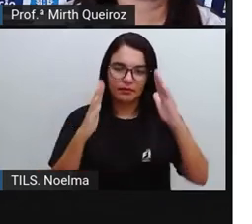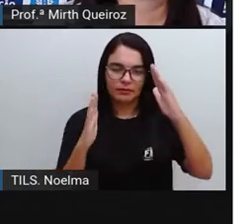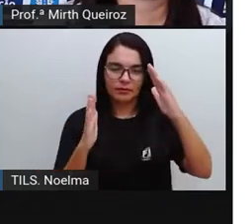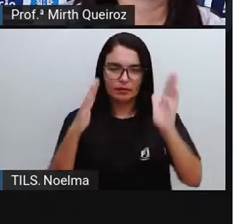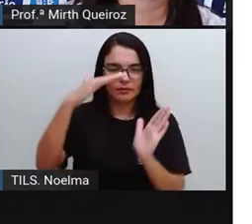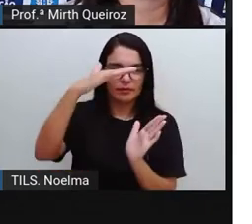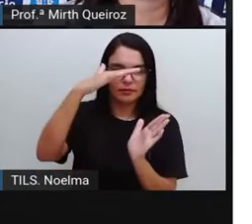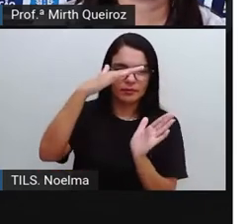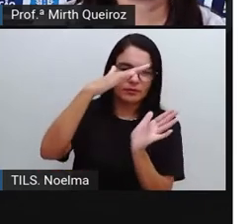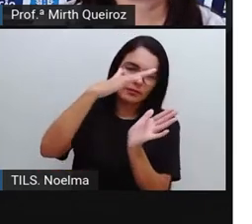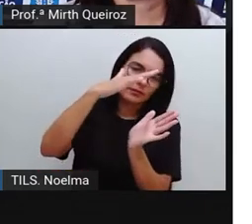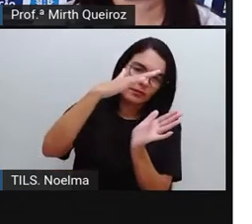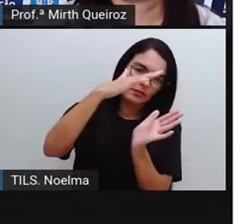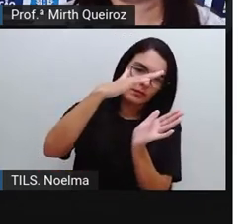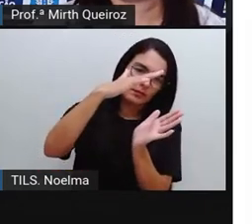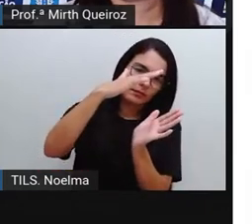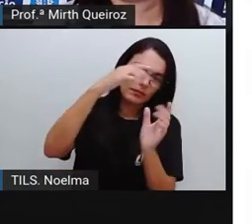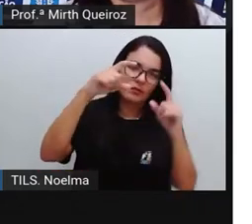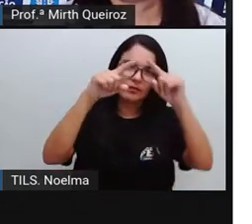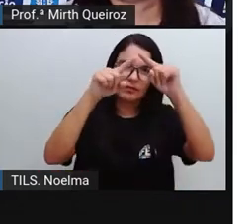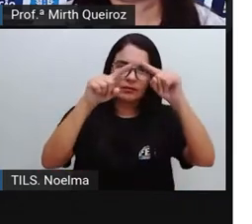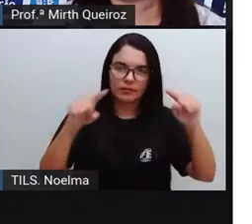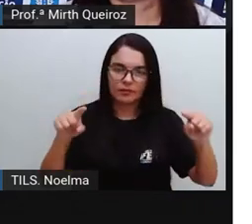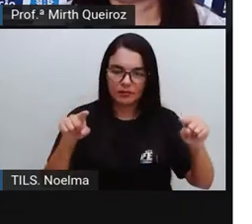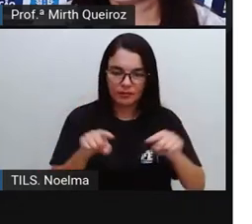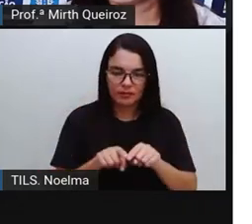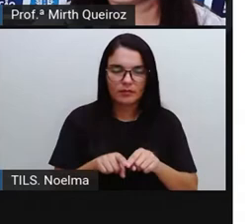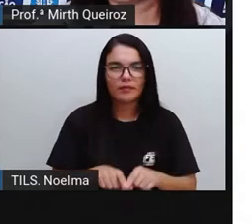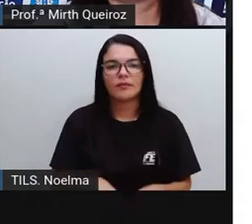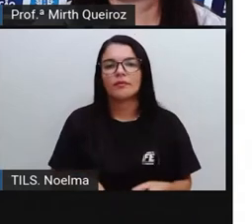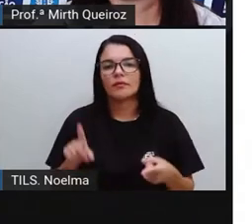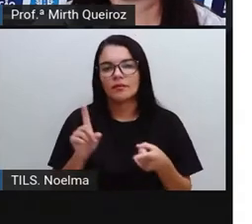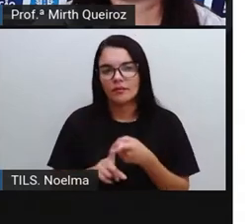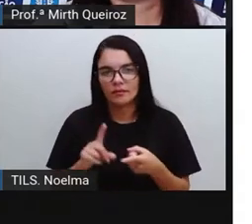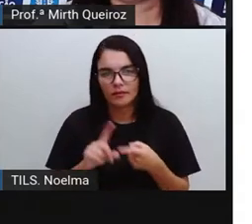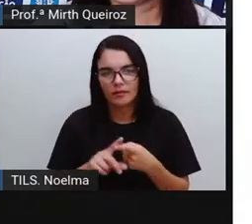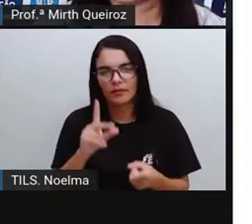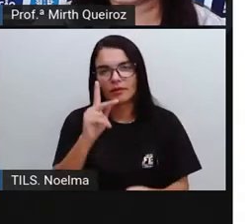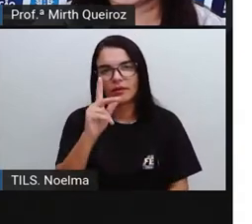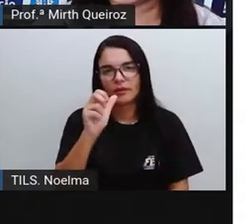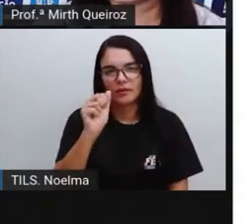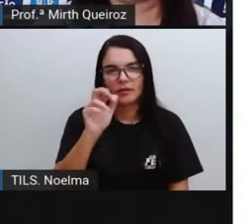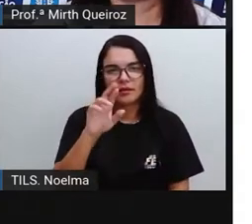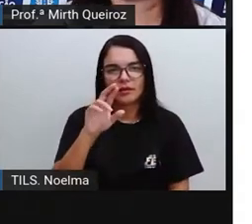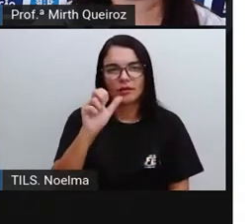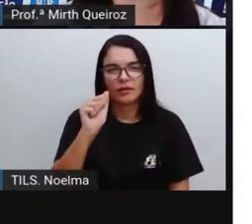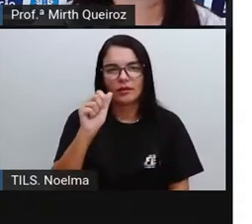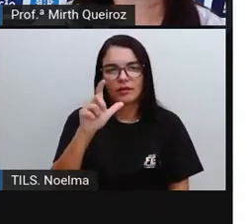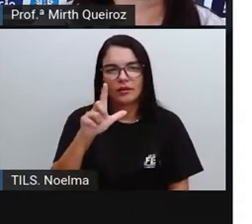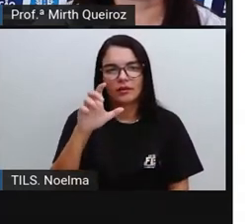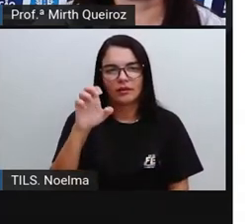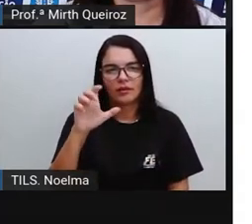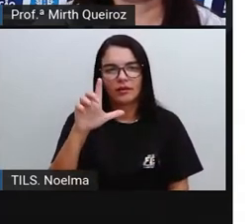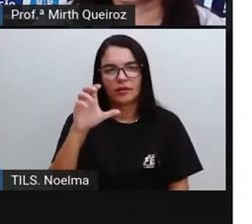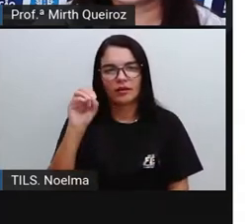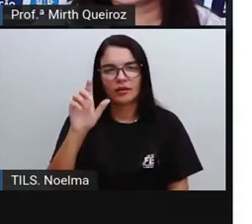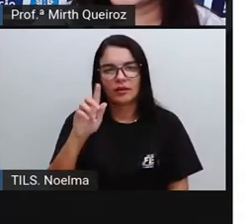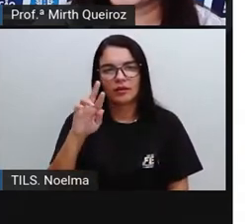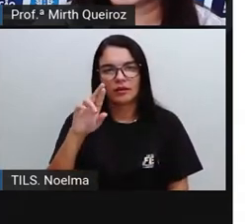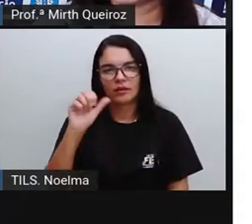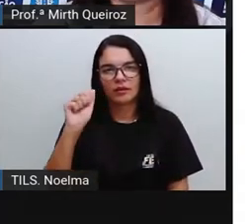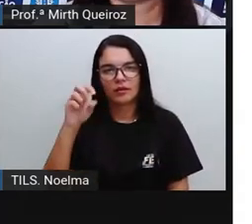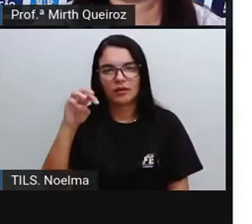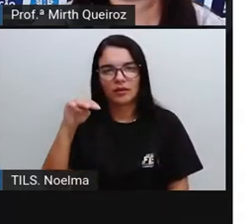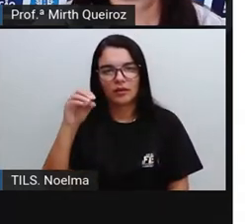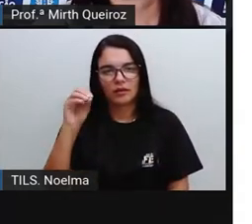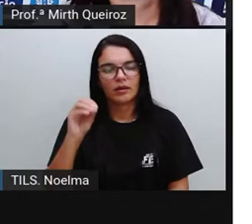apenas a sua posição, que é diferente. O paralelogramo, que também é um quadrilátero. O